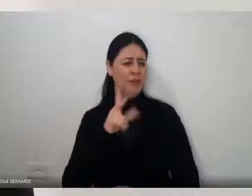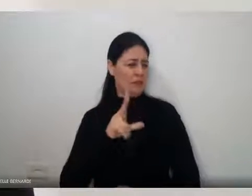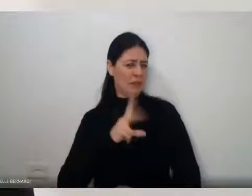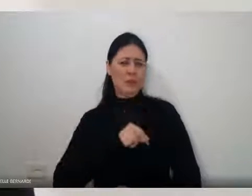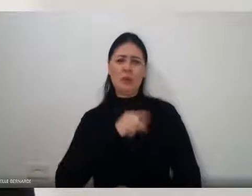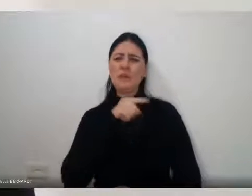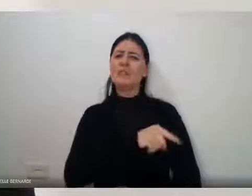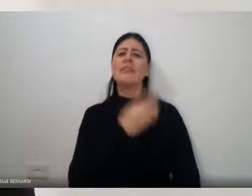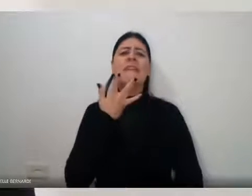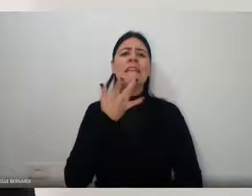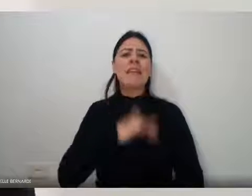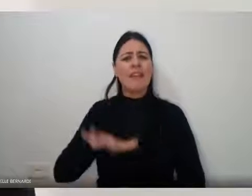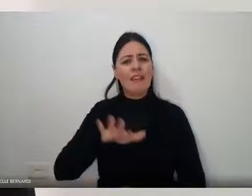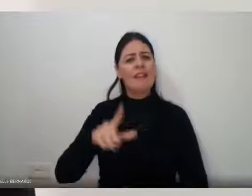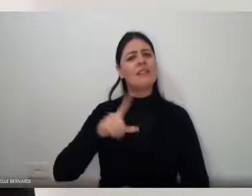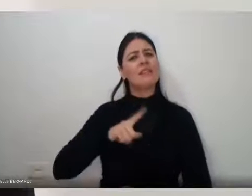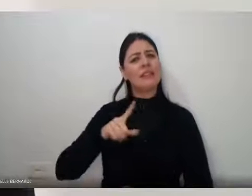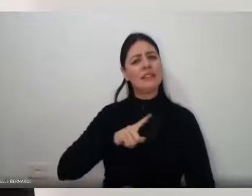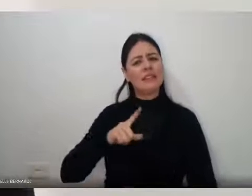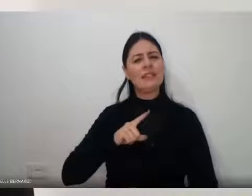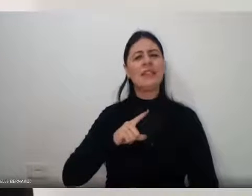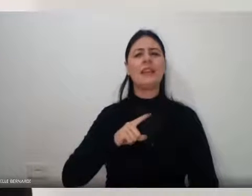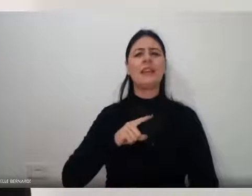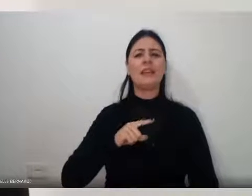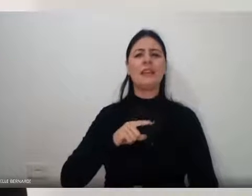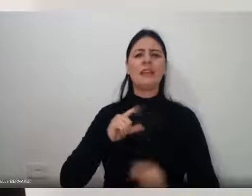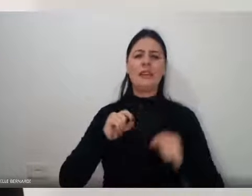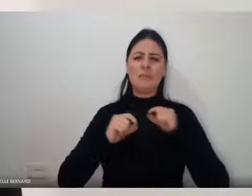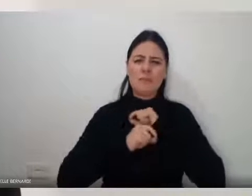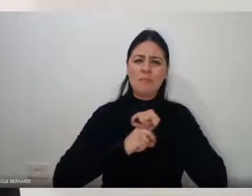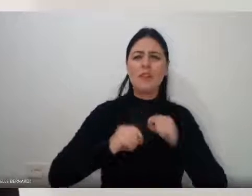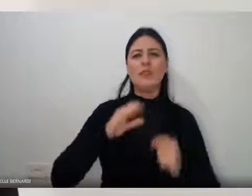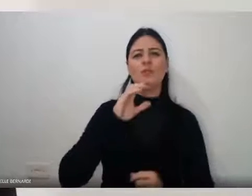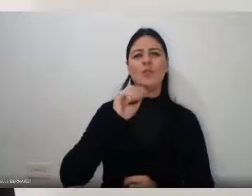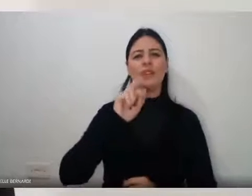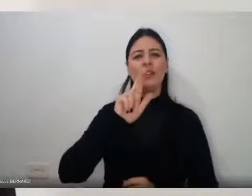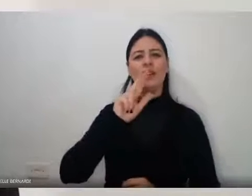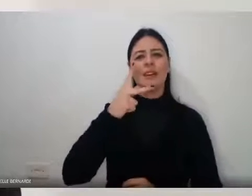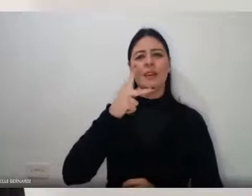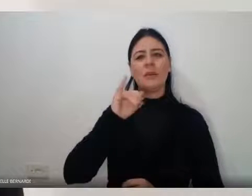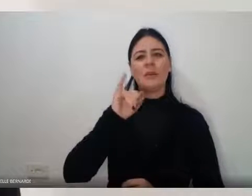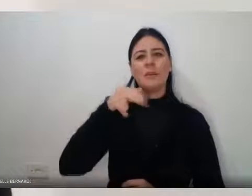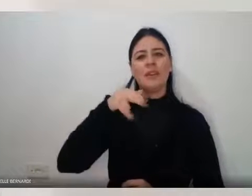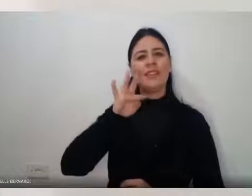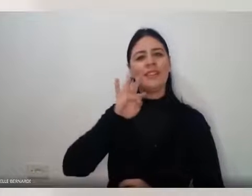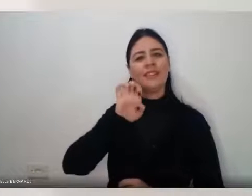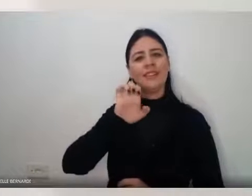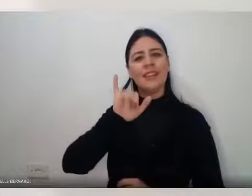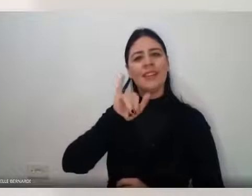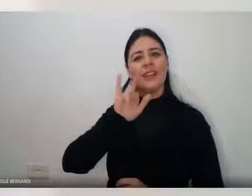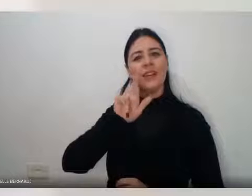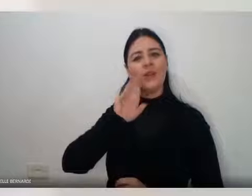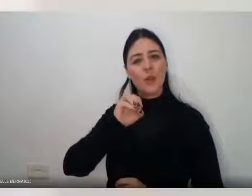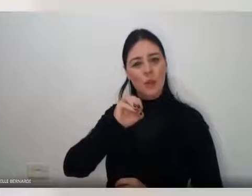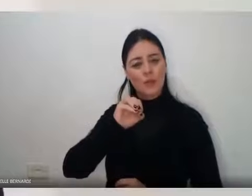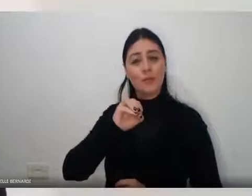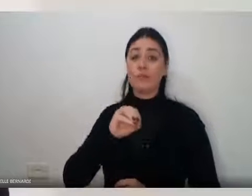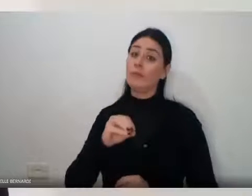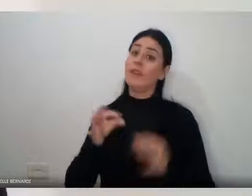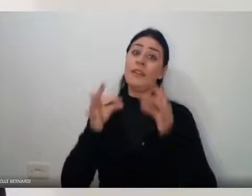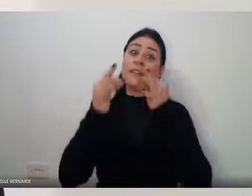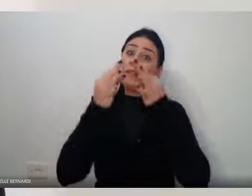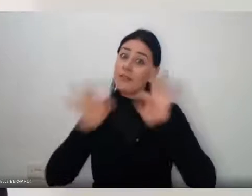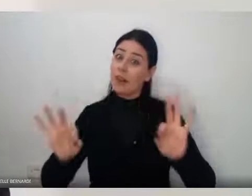criança tem bicho no corpo inteiro, como se ela estivesse com formigas ou pulgas, e ela estivesse